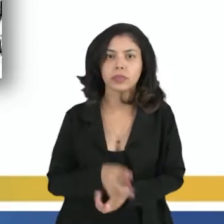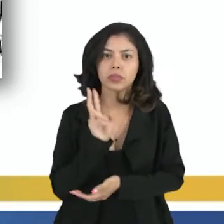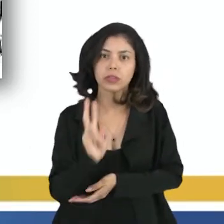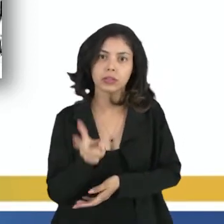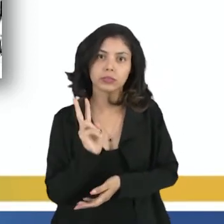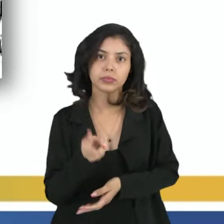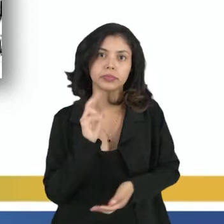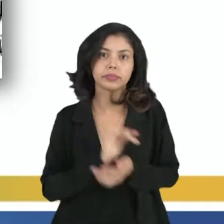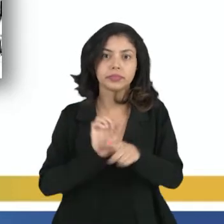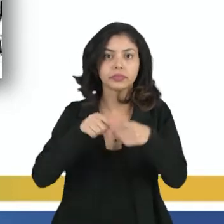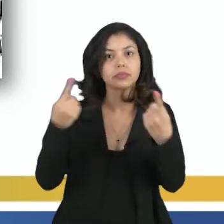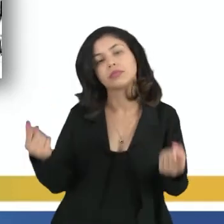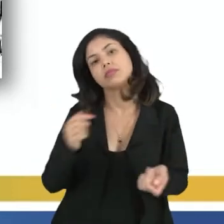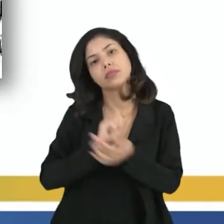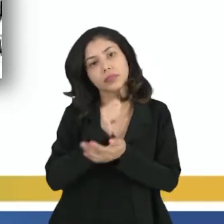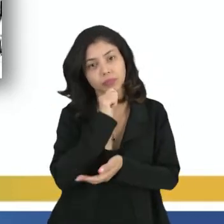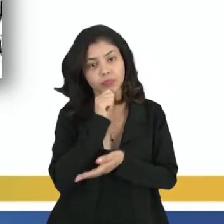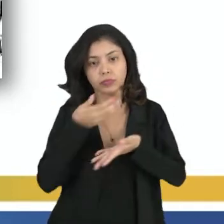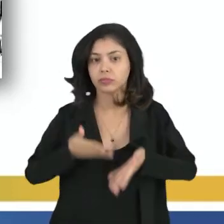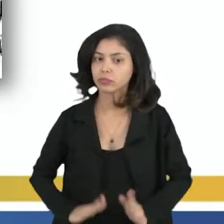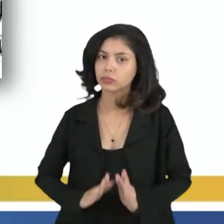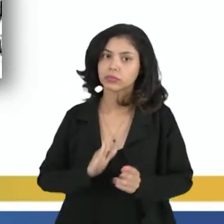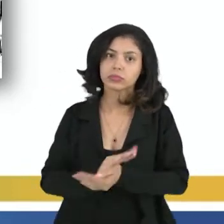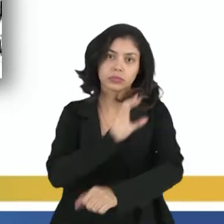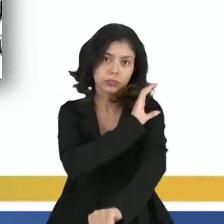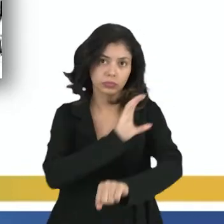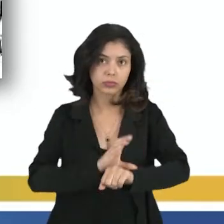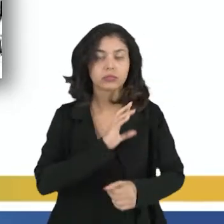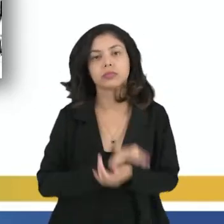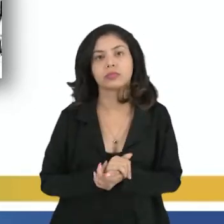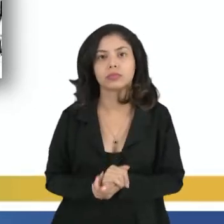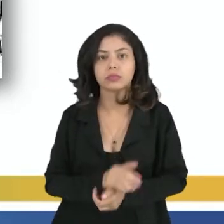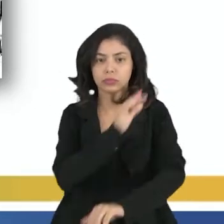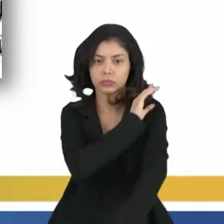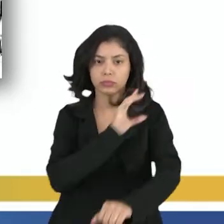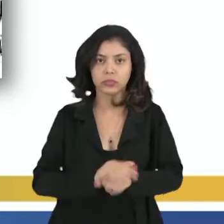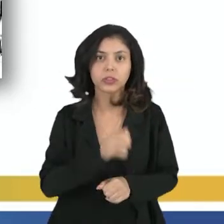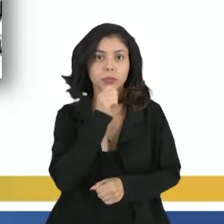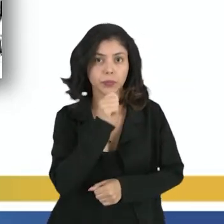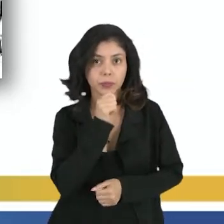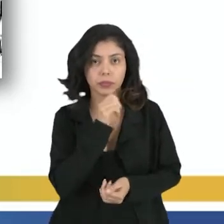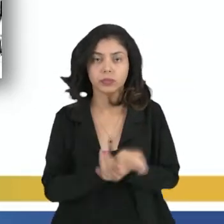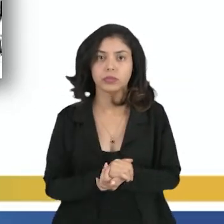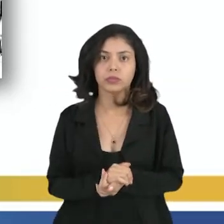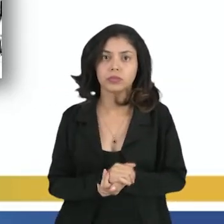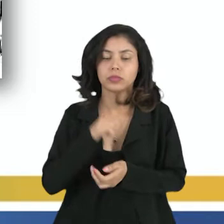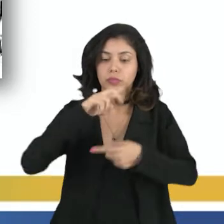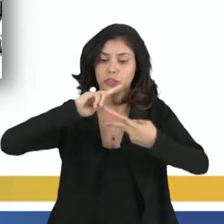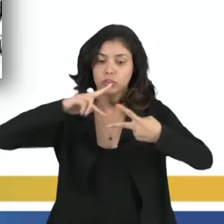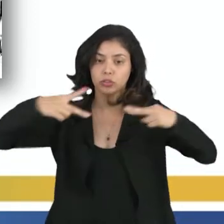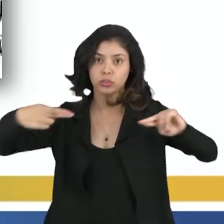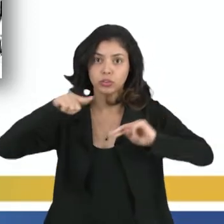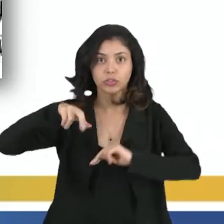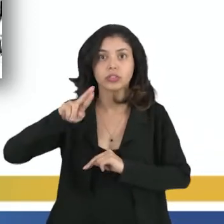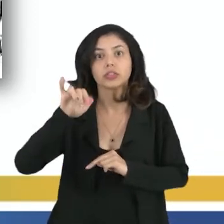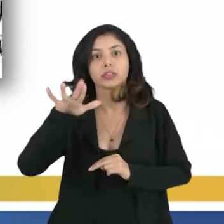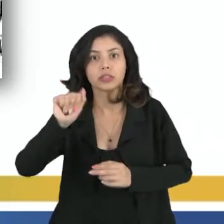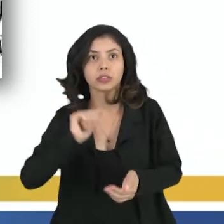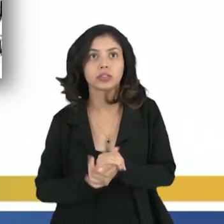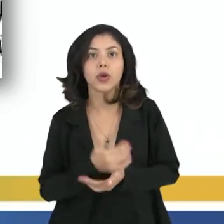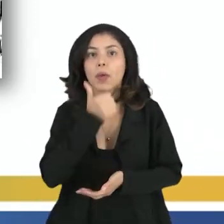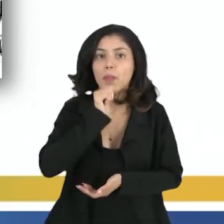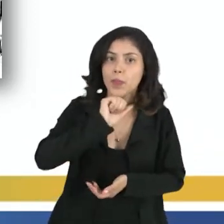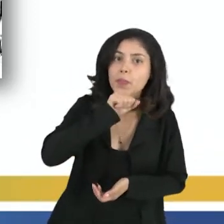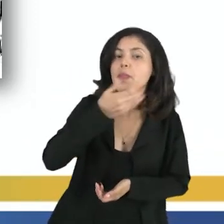sempre, mas a gente não nasce com a cultura, né? A cultura, ela não é uma carga genética, como de pai